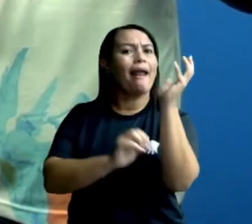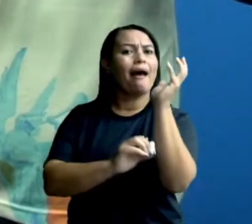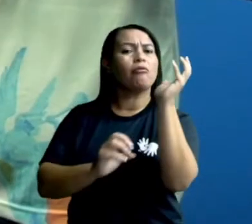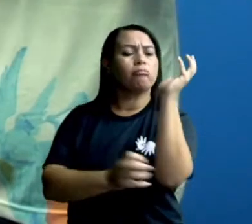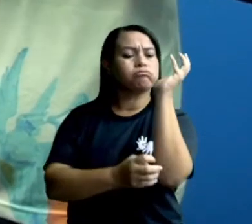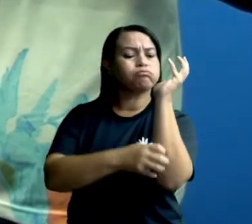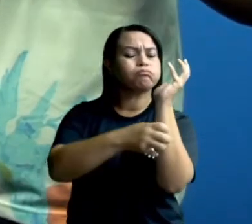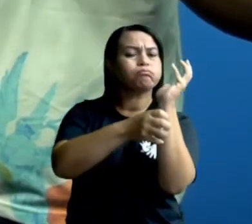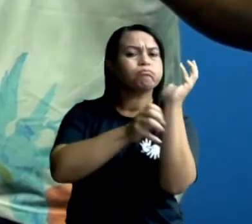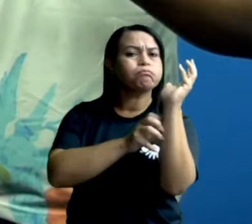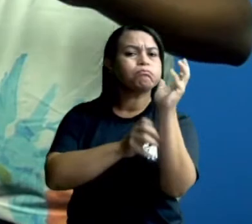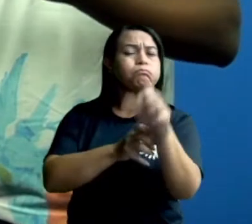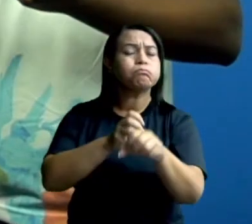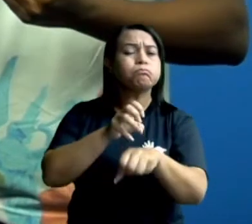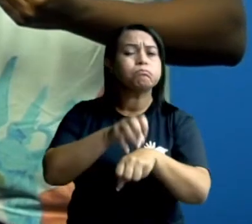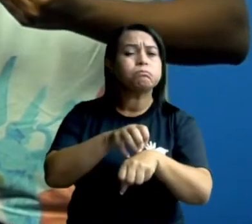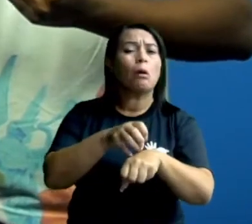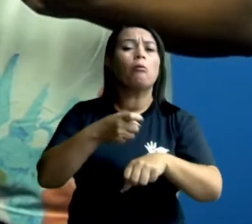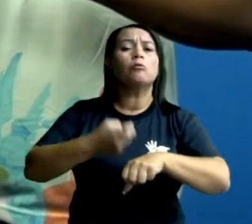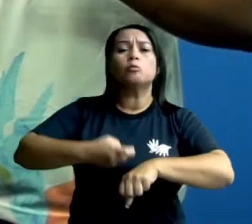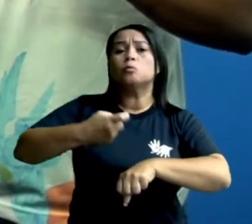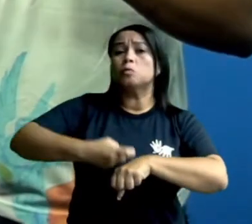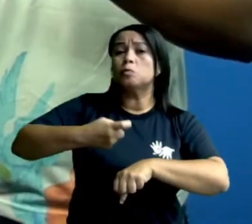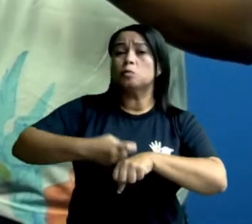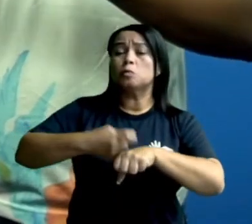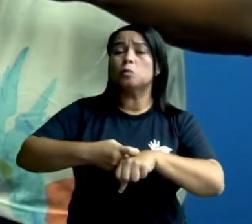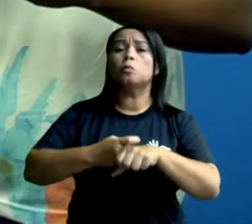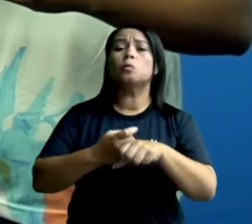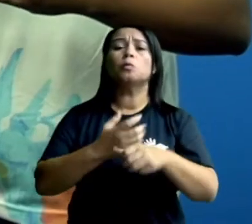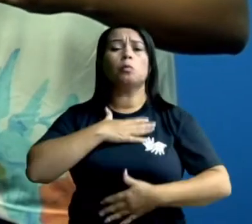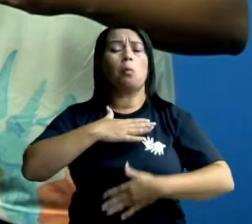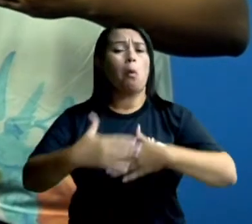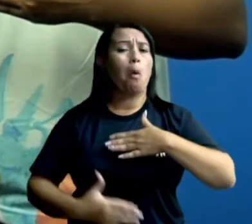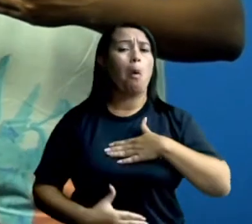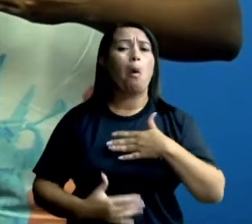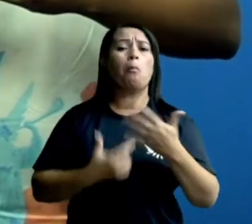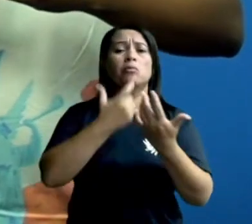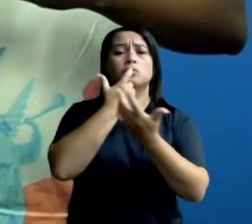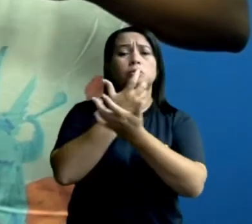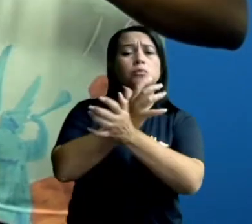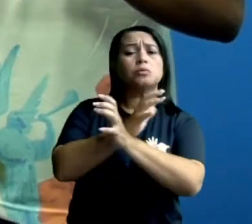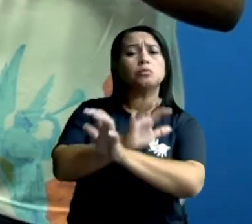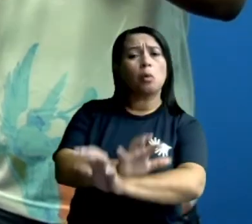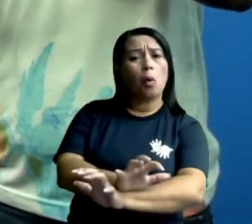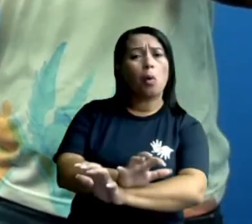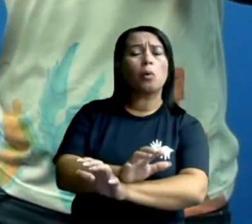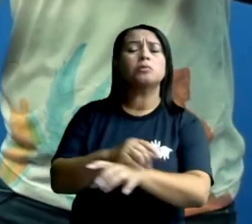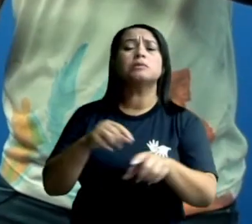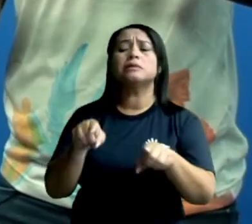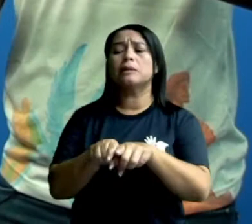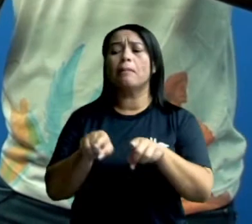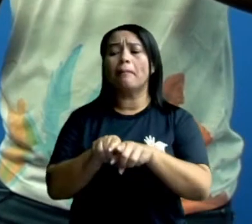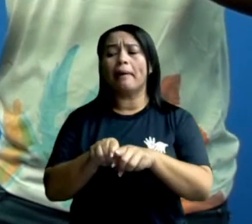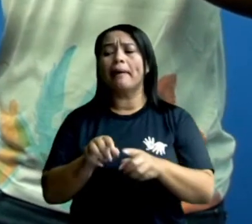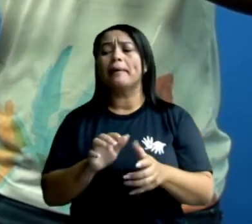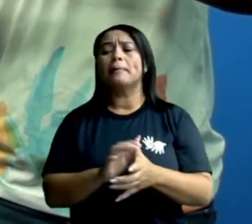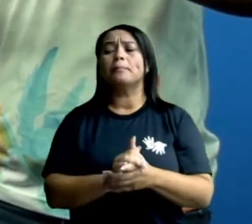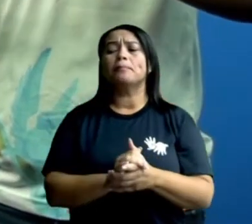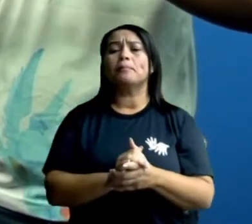dura de seu corpo, os seus ossos, sua carapaça, suas